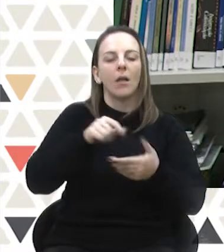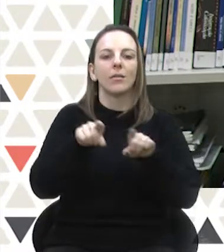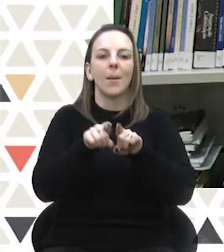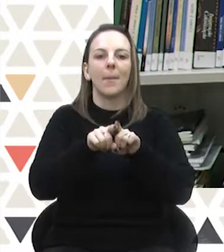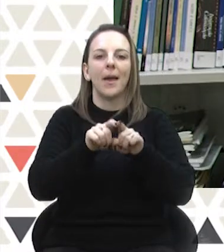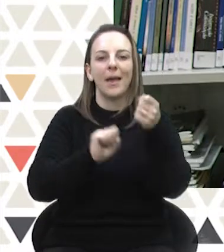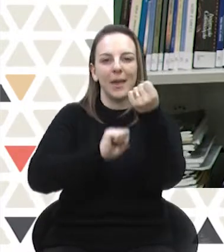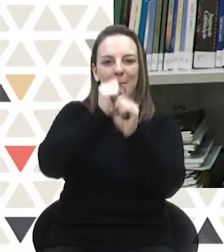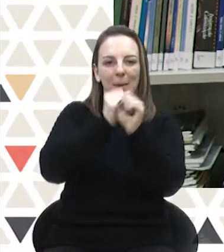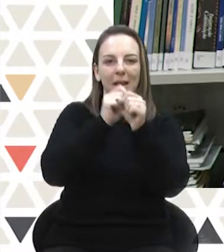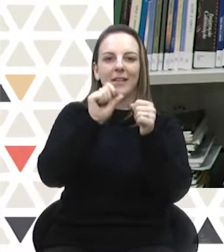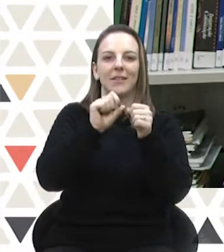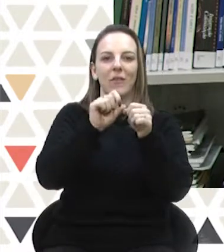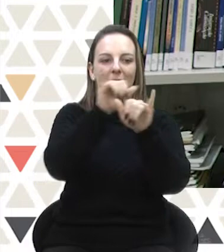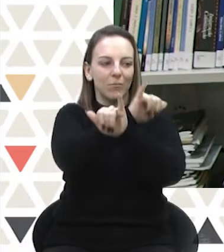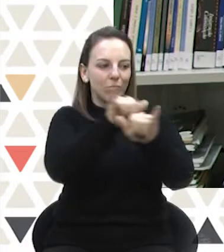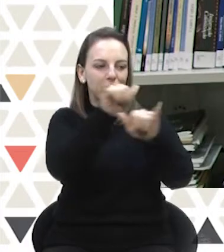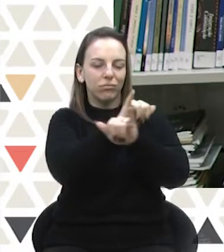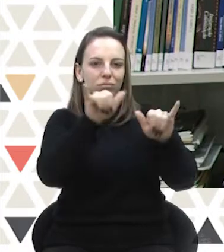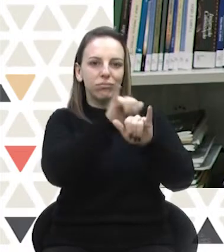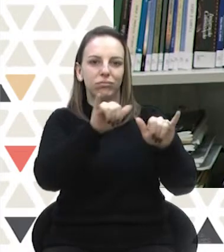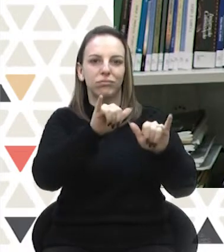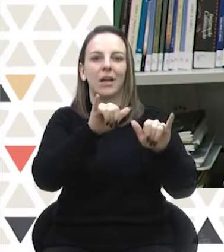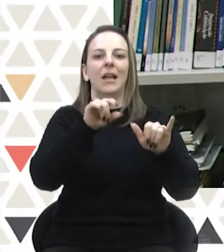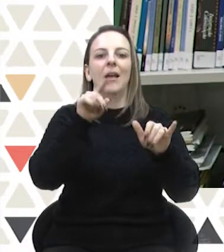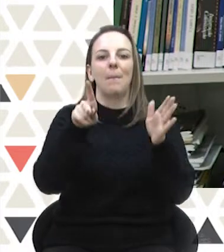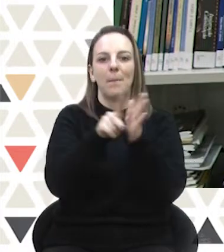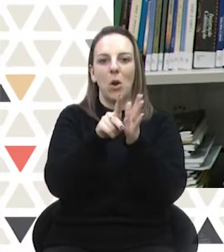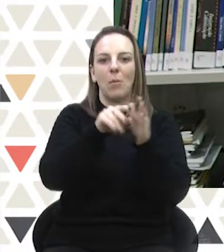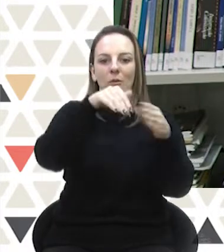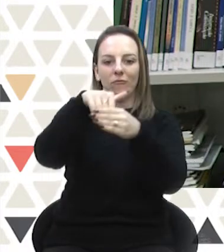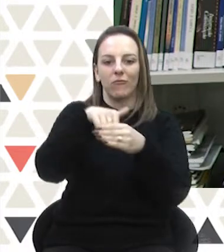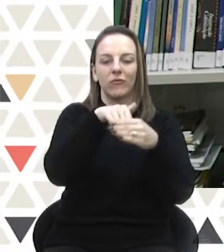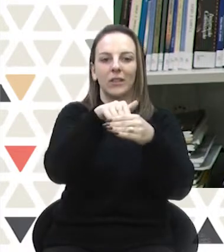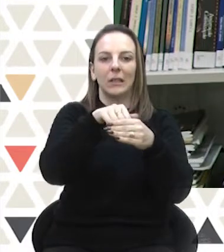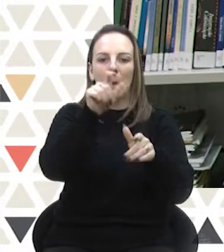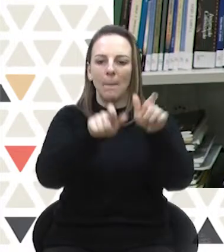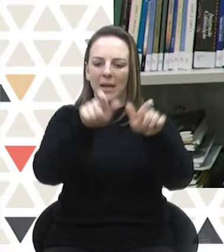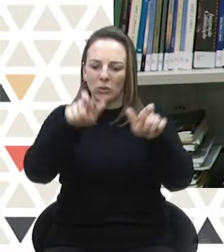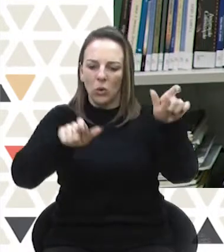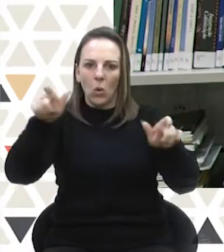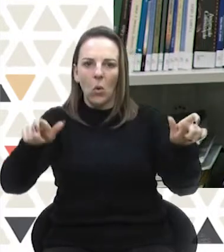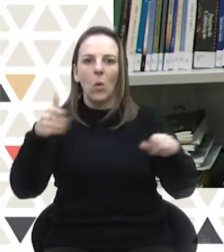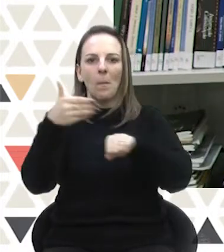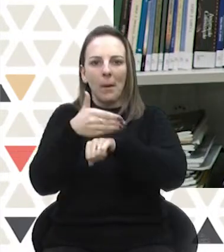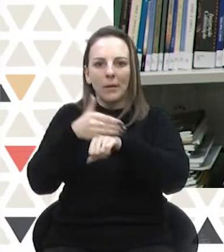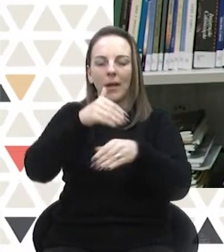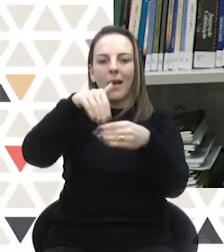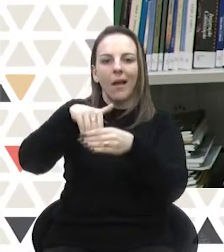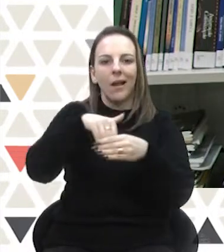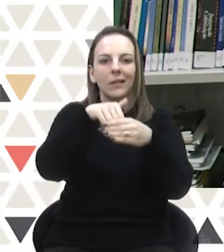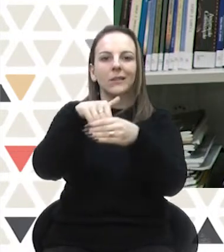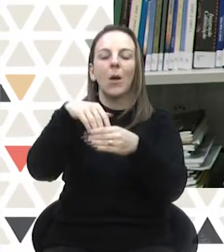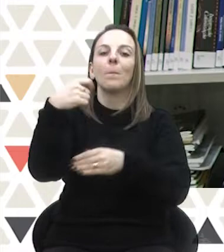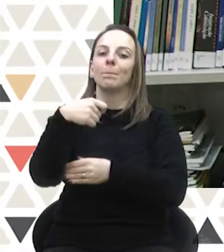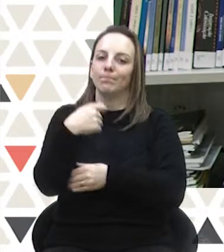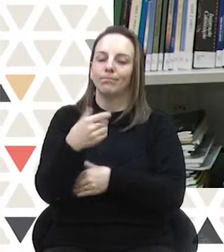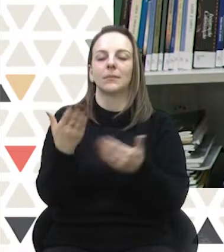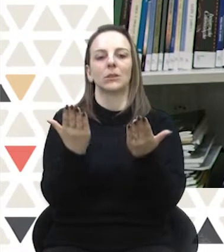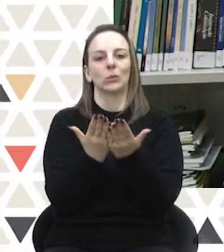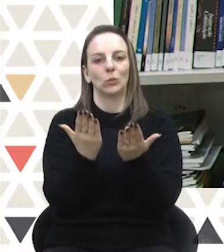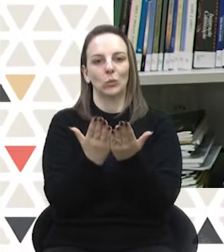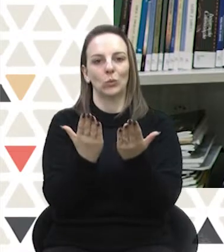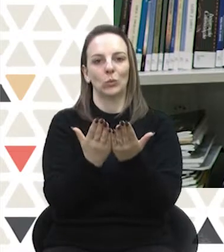produtores dos programas eleitorais, todos esses atores da eleição precisam